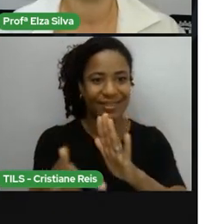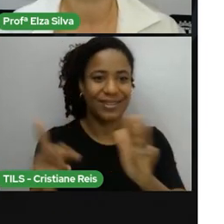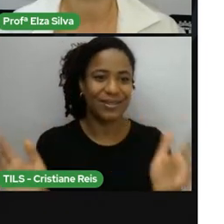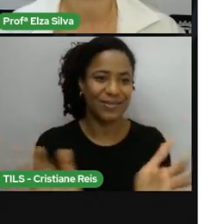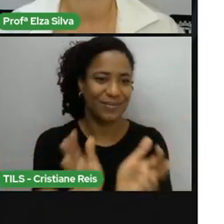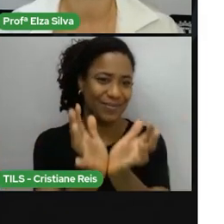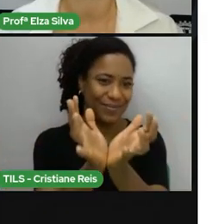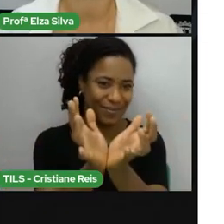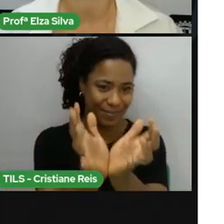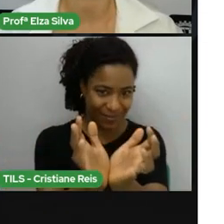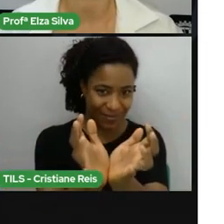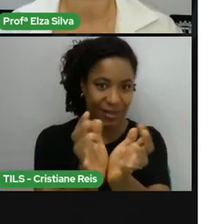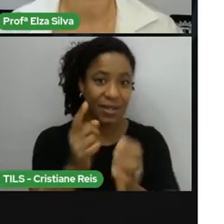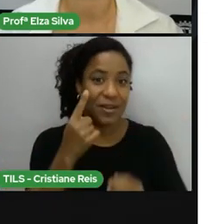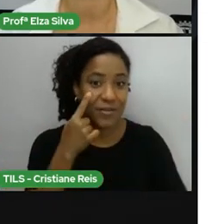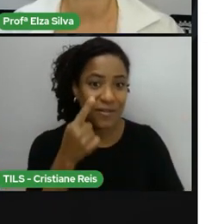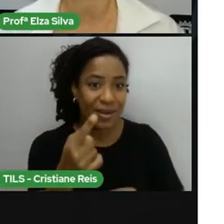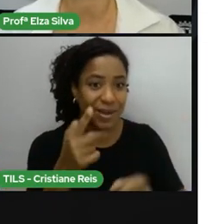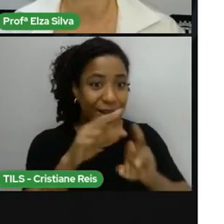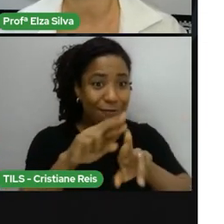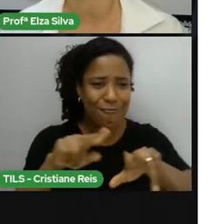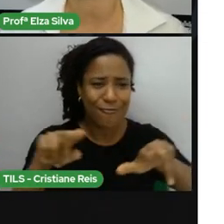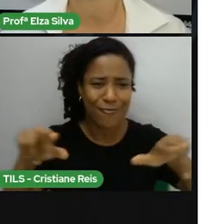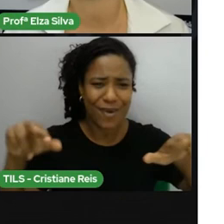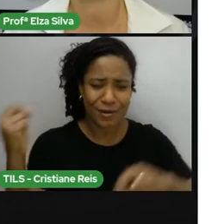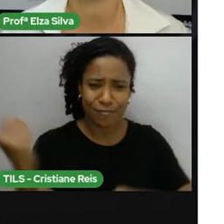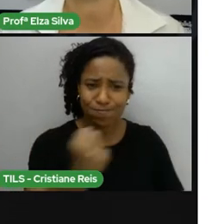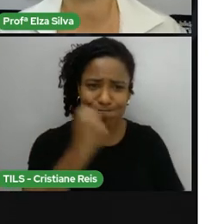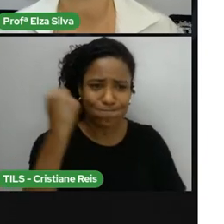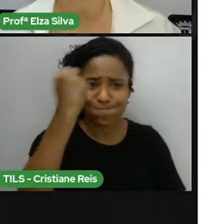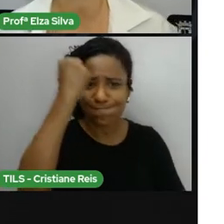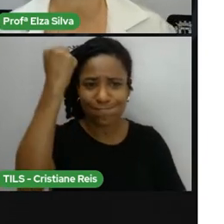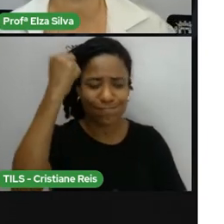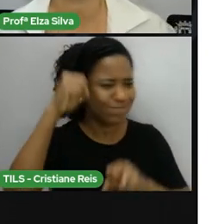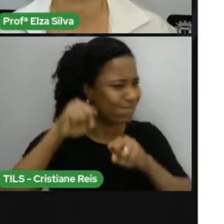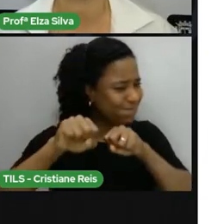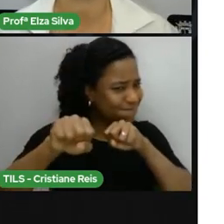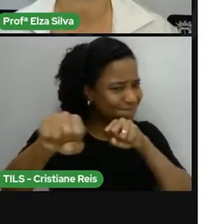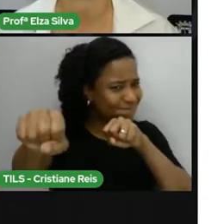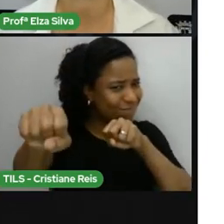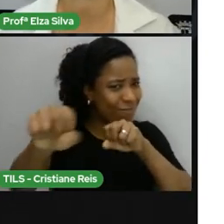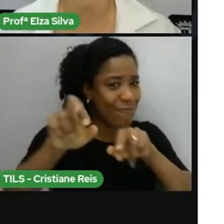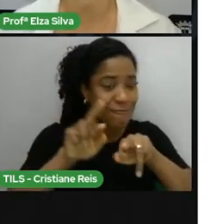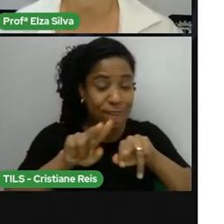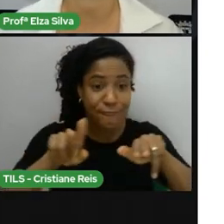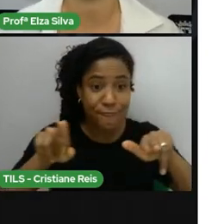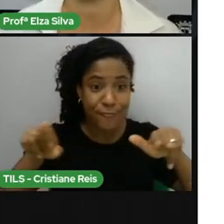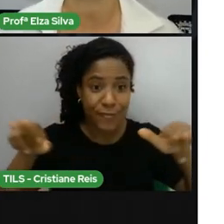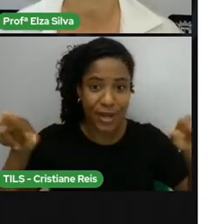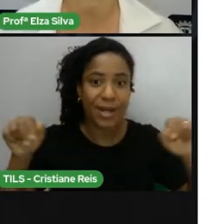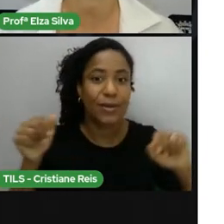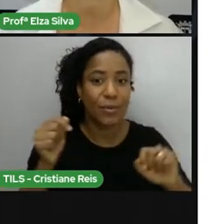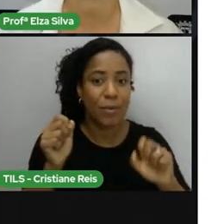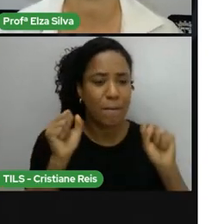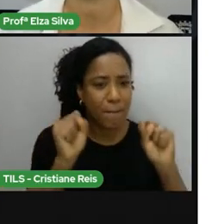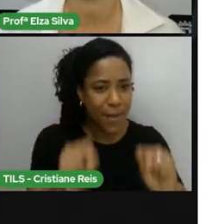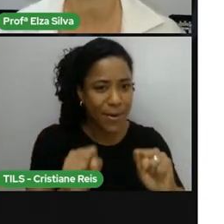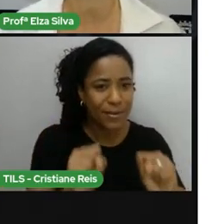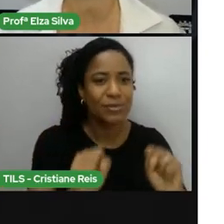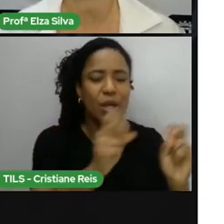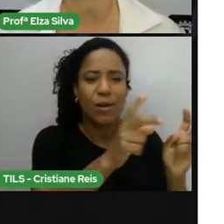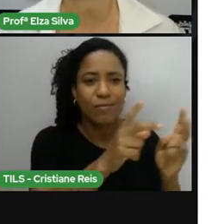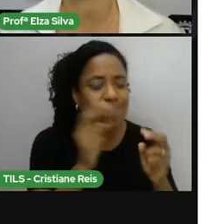Mais super-heróis Mais The Sound of your community É um espaço Em que você pode Explorar E conhecer